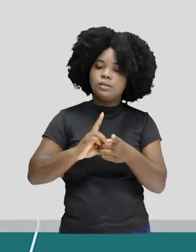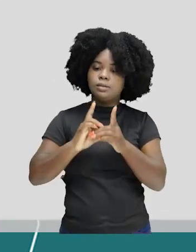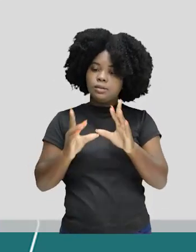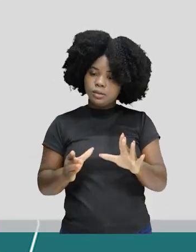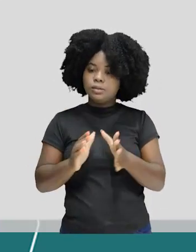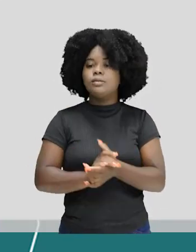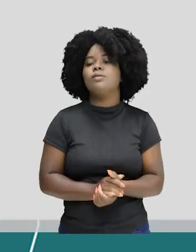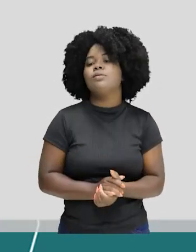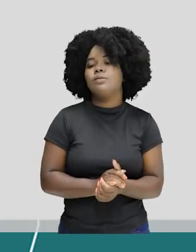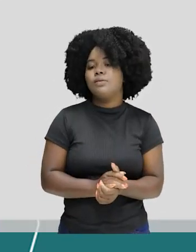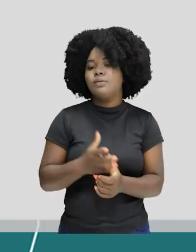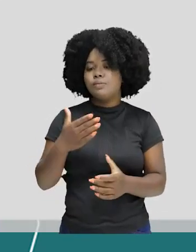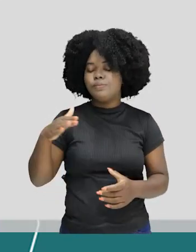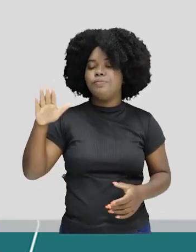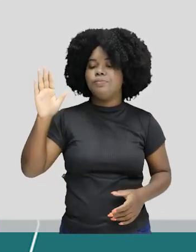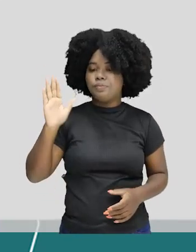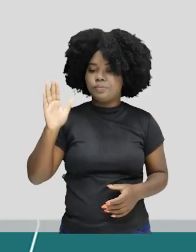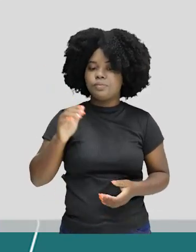participativa.